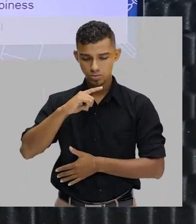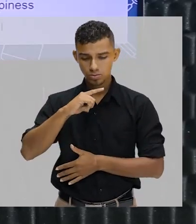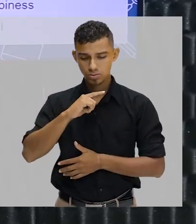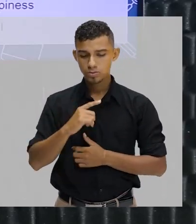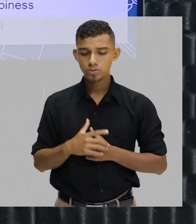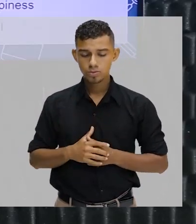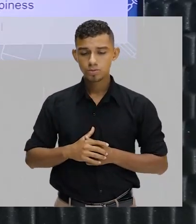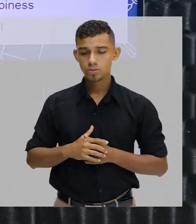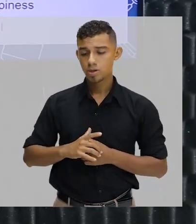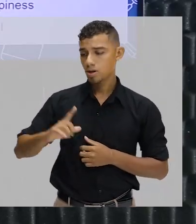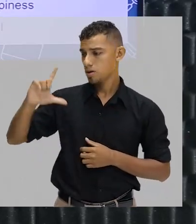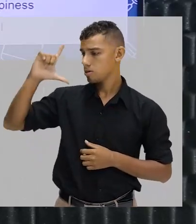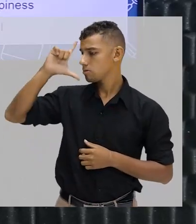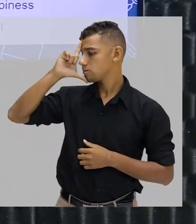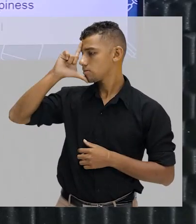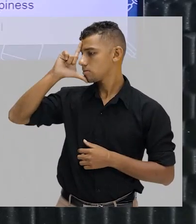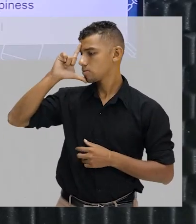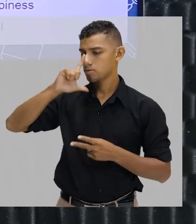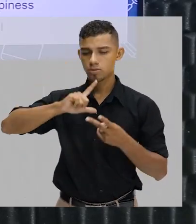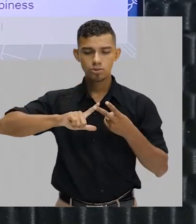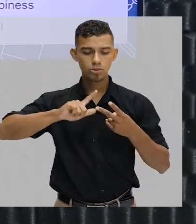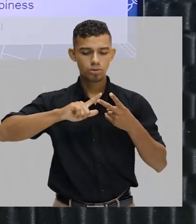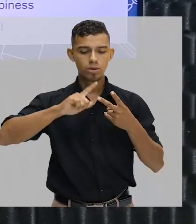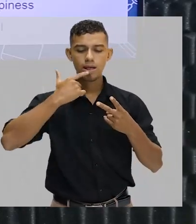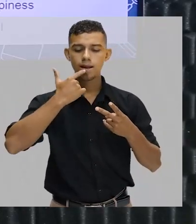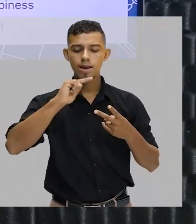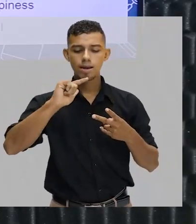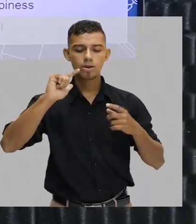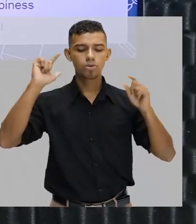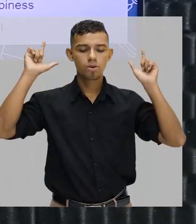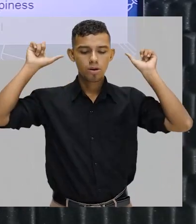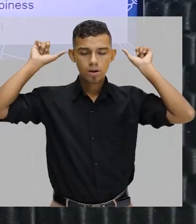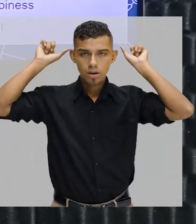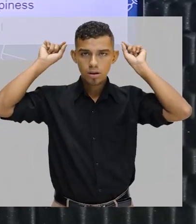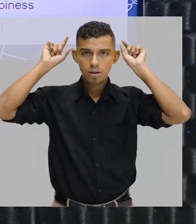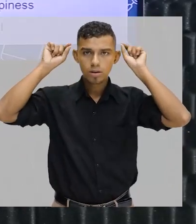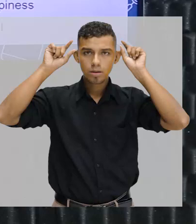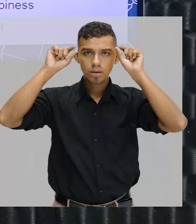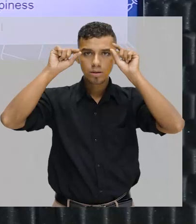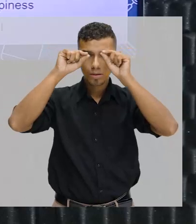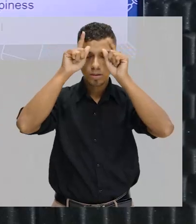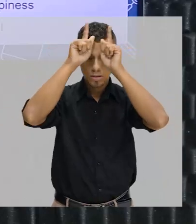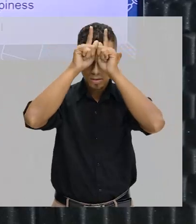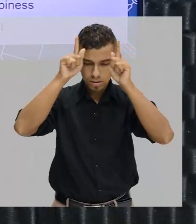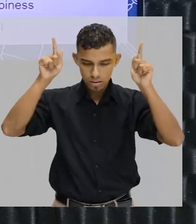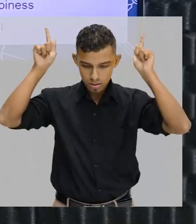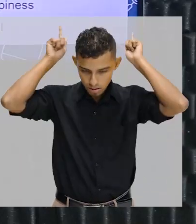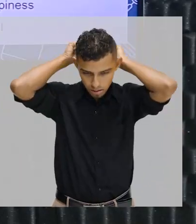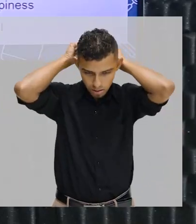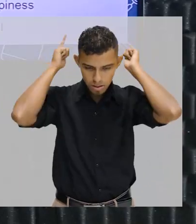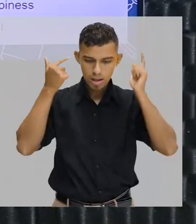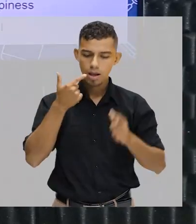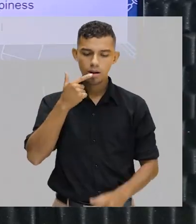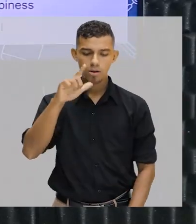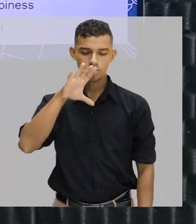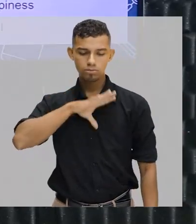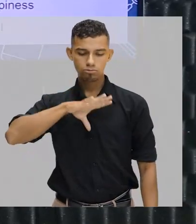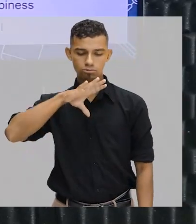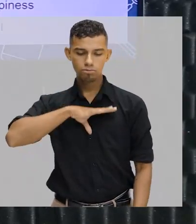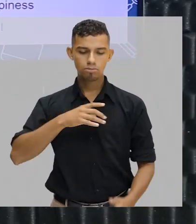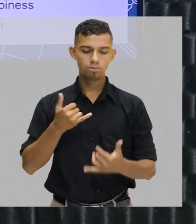do latim quanto da língua grega. Então, são parecidos com os prefixos que a língua portuguesa utiliza.